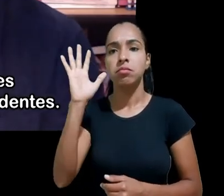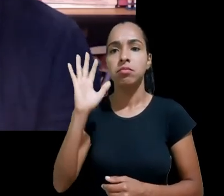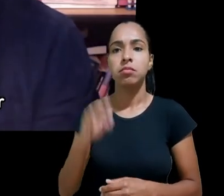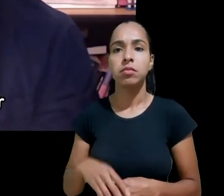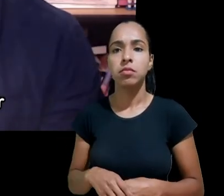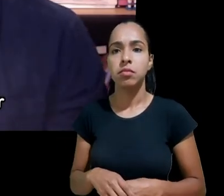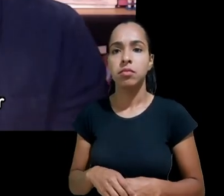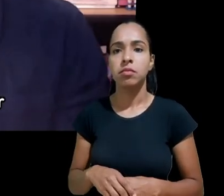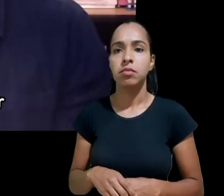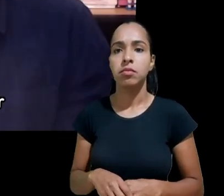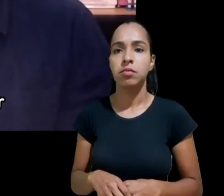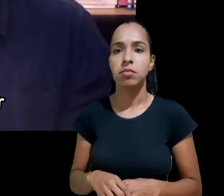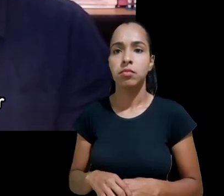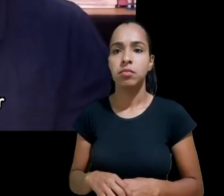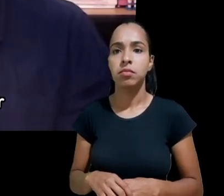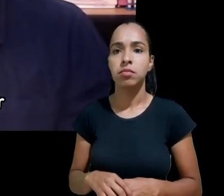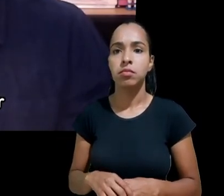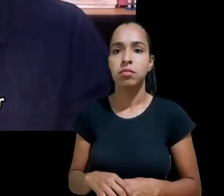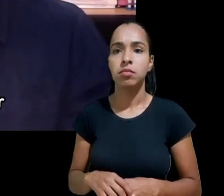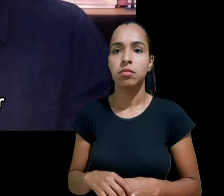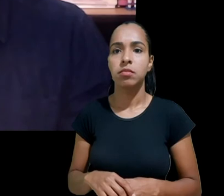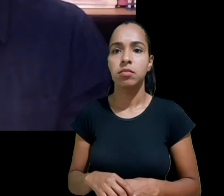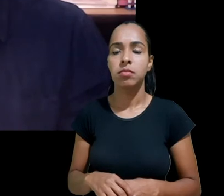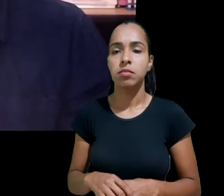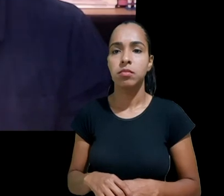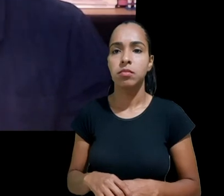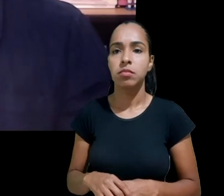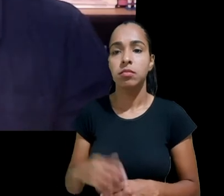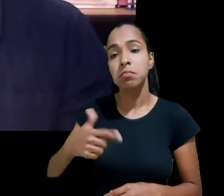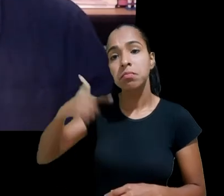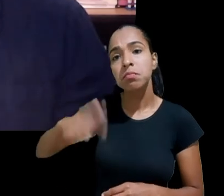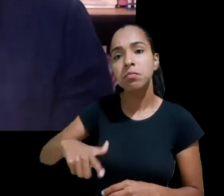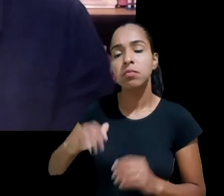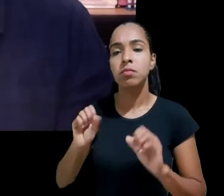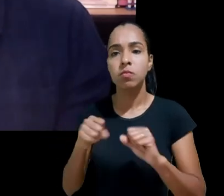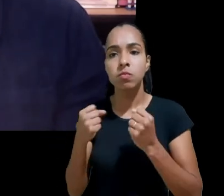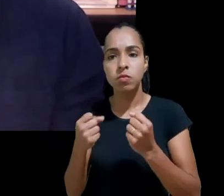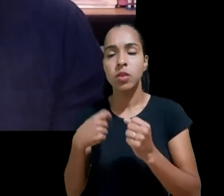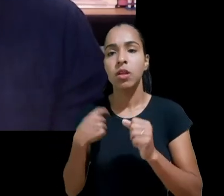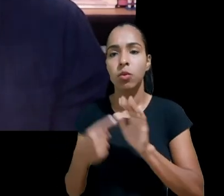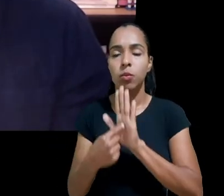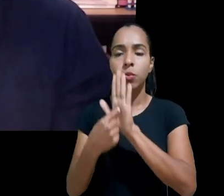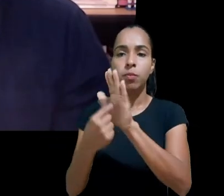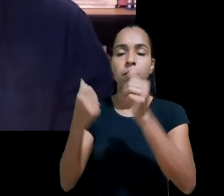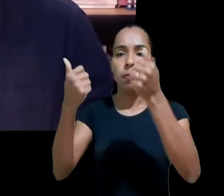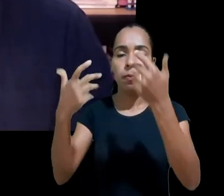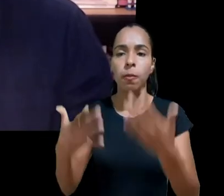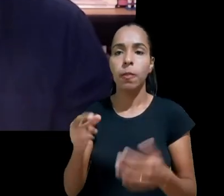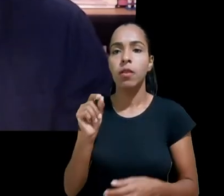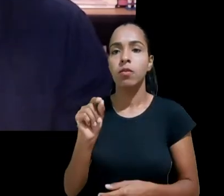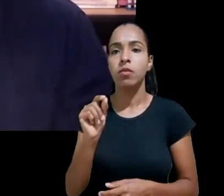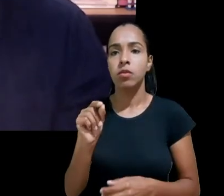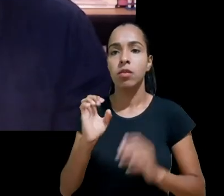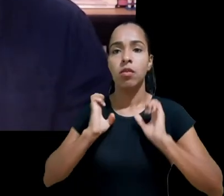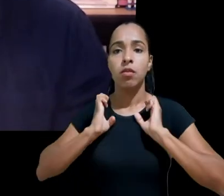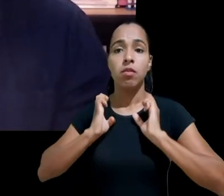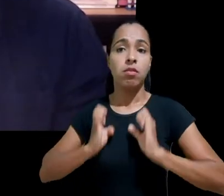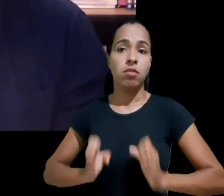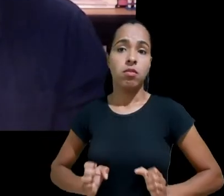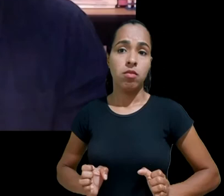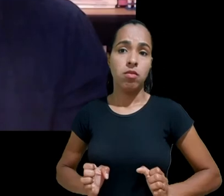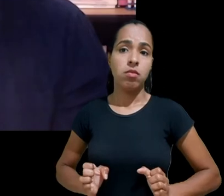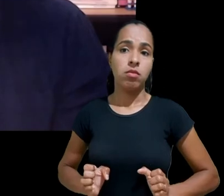a outra iniciativa que faço questão de mencionar é o marco ético para a inteligência artificial do governo